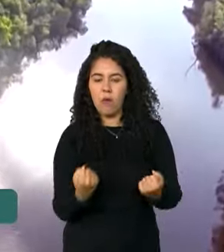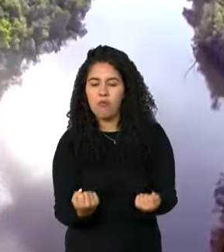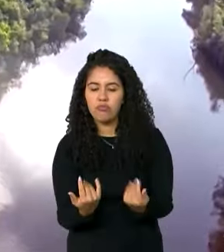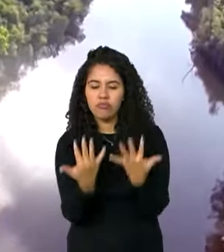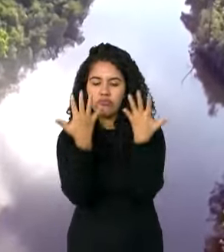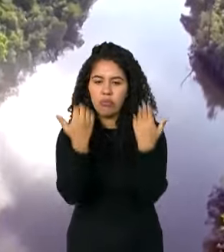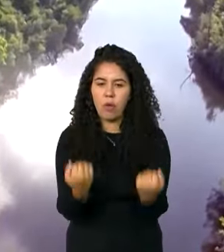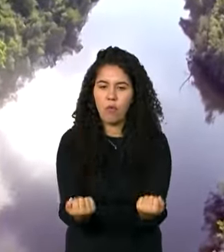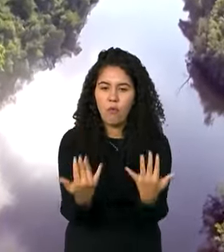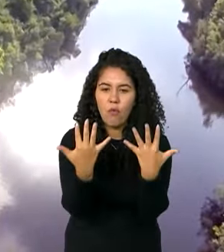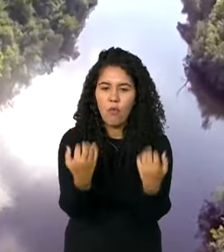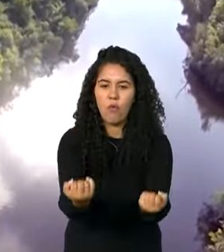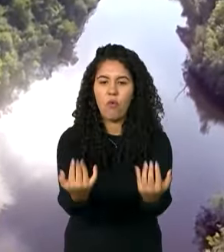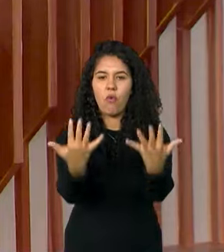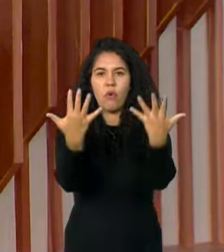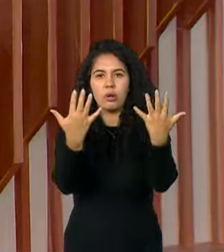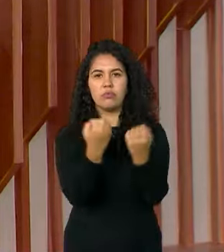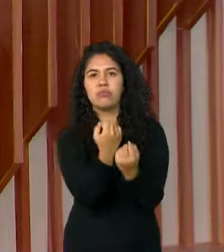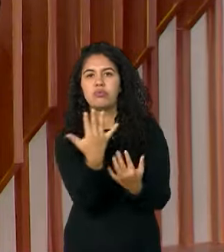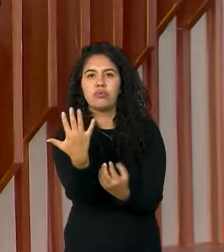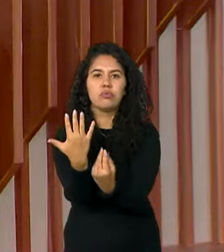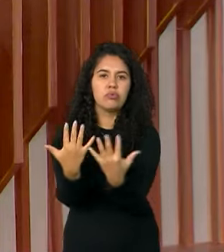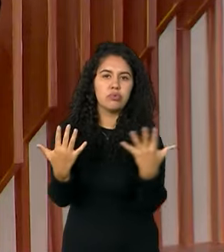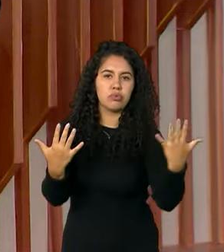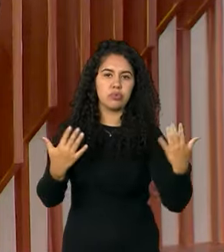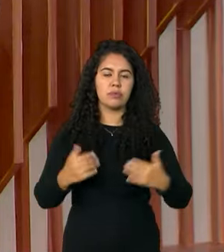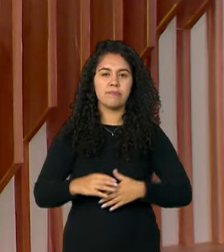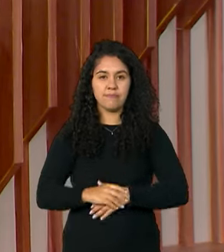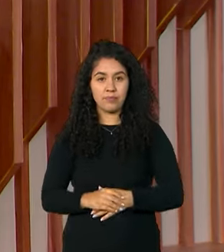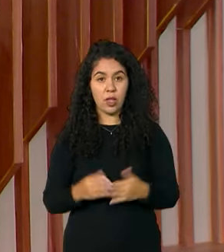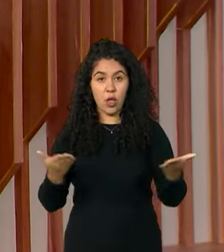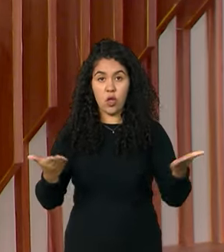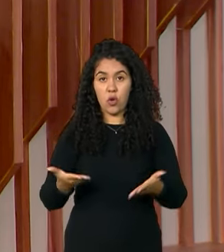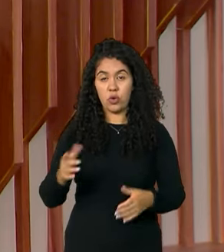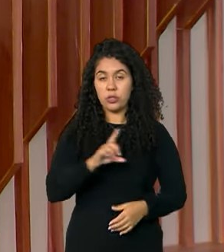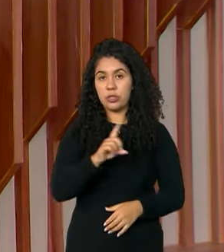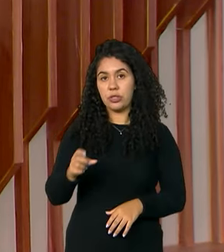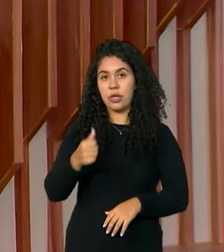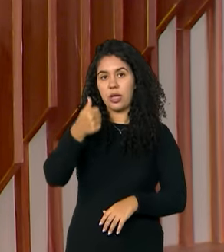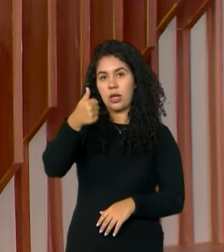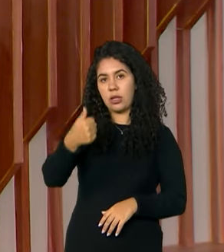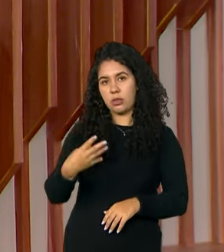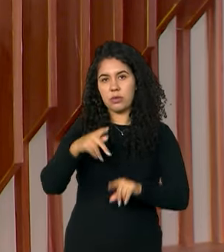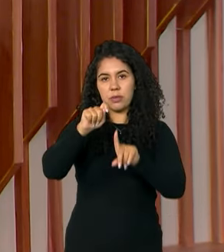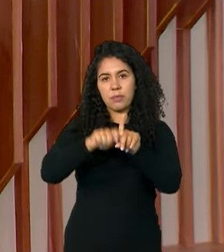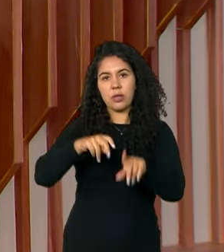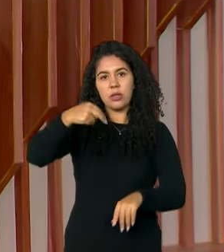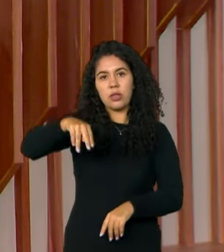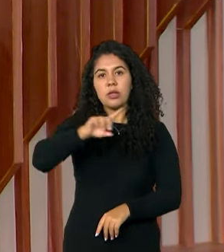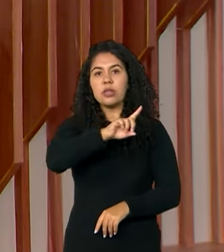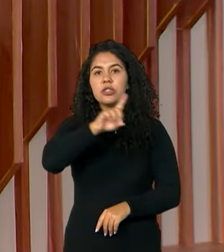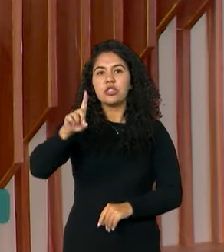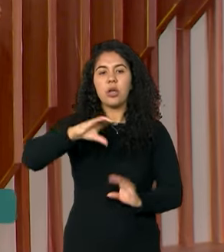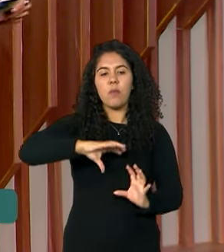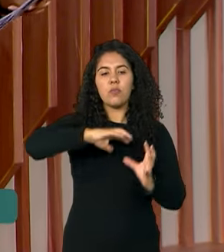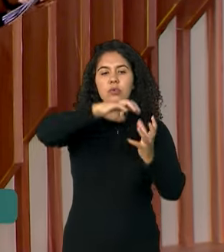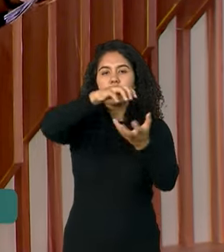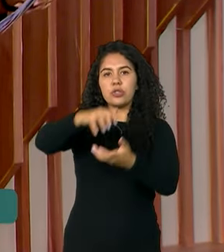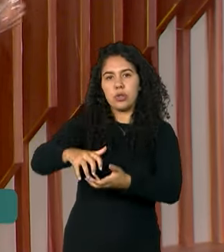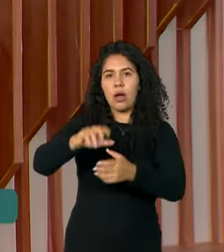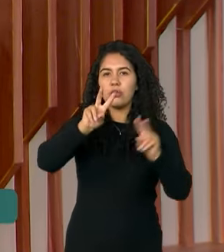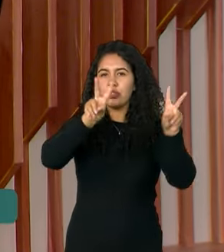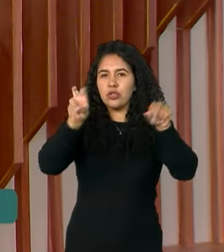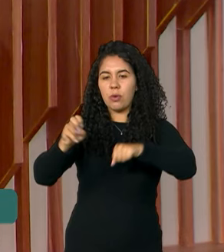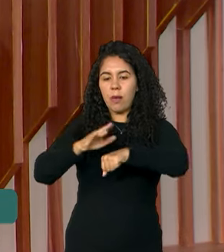restauração da floresta. Hoje, dia 14 de novembro, é o Dia Mundial do Diabetes. E o melhor